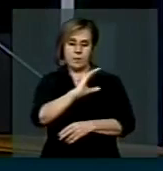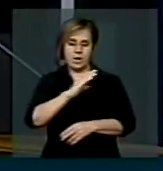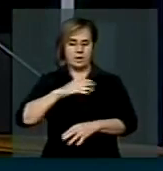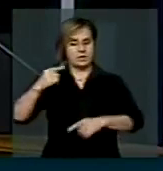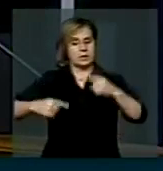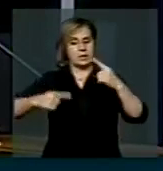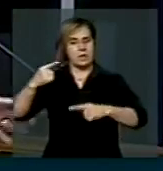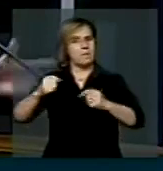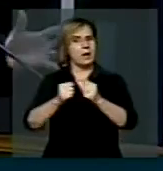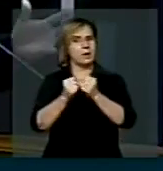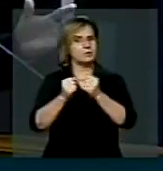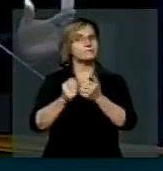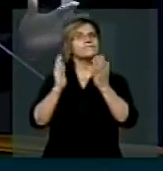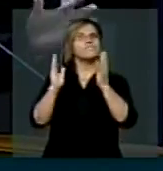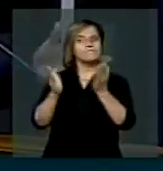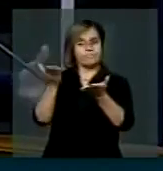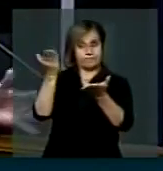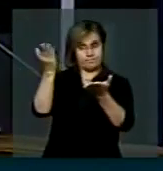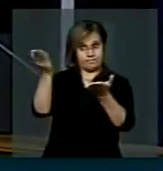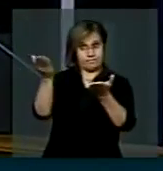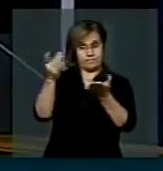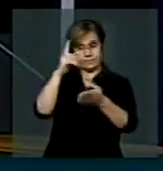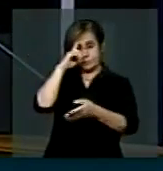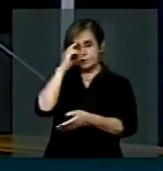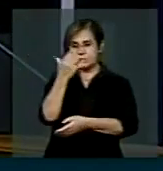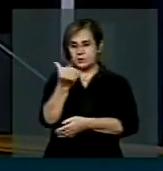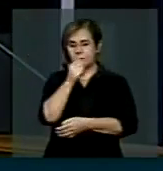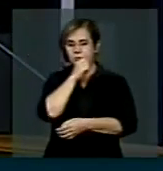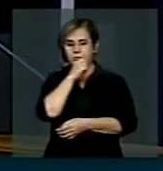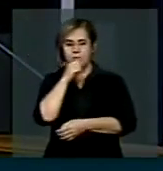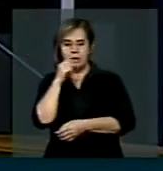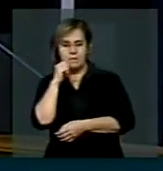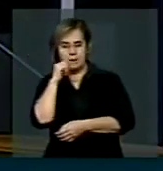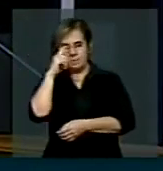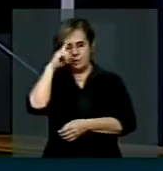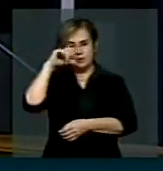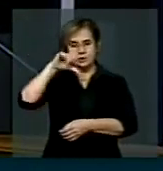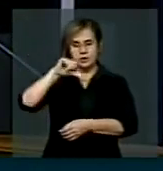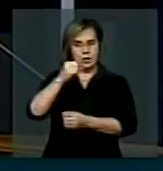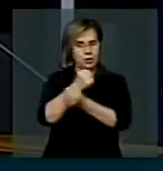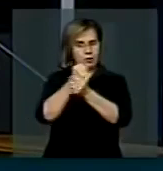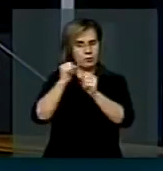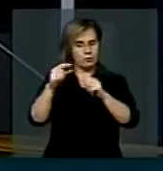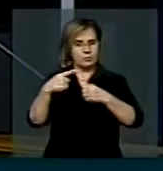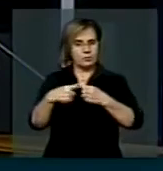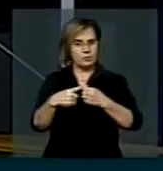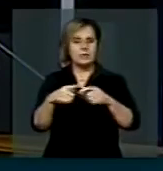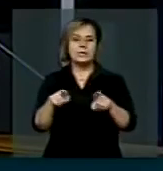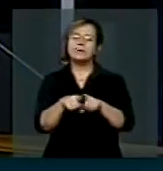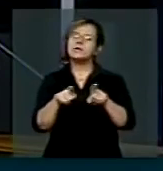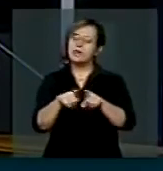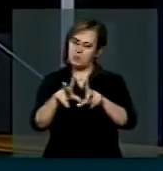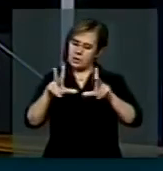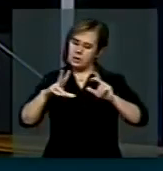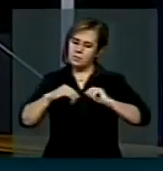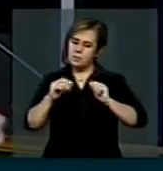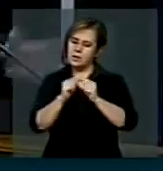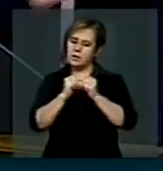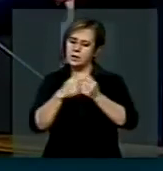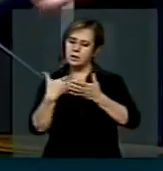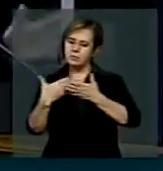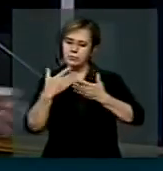debatendo, como disse a Exª, deputada Amauri, dia 6 do Amapá e dia 9 lá em Salvador, ela merecerá também uma breve